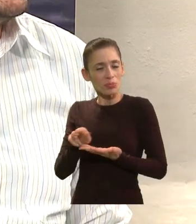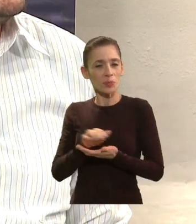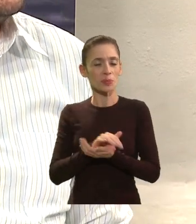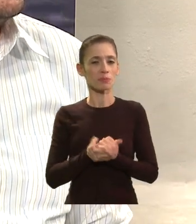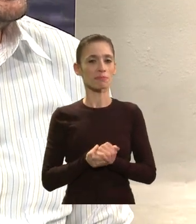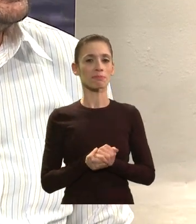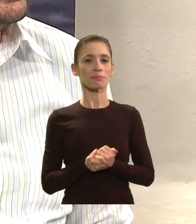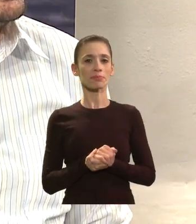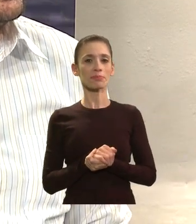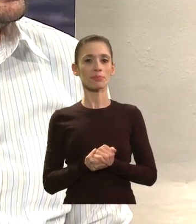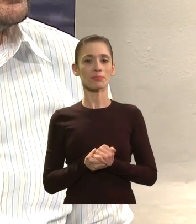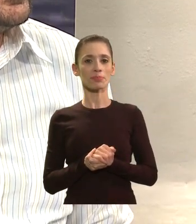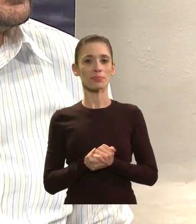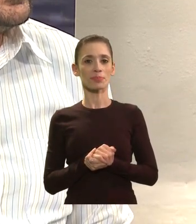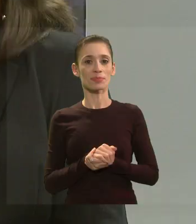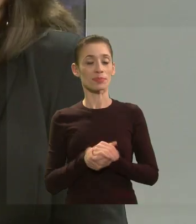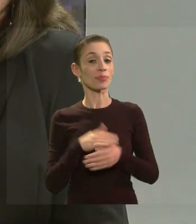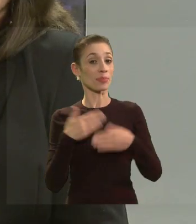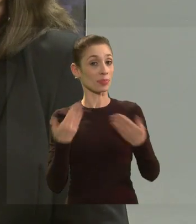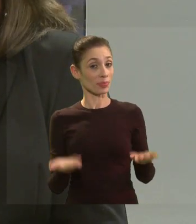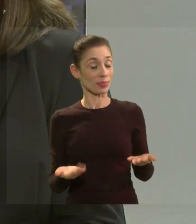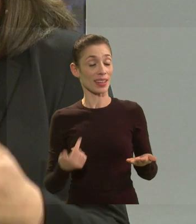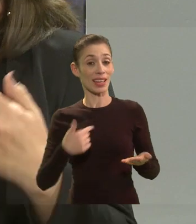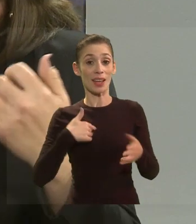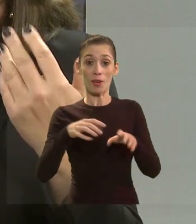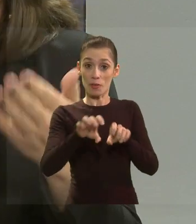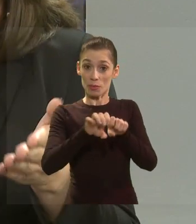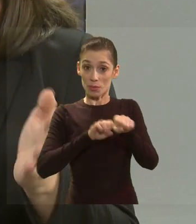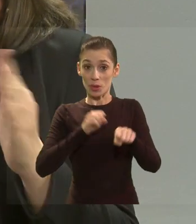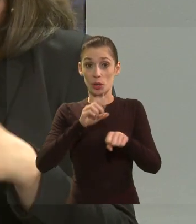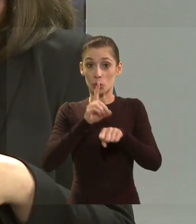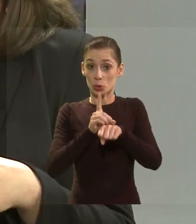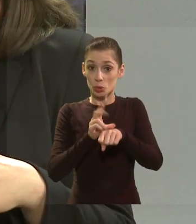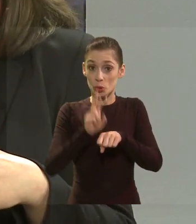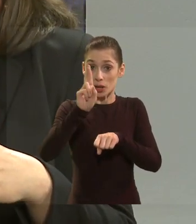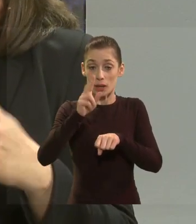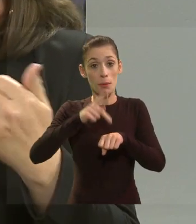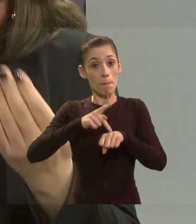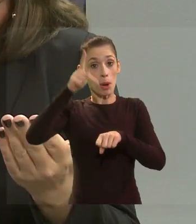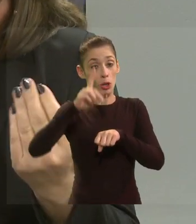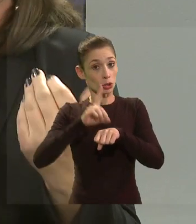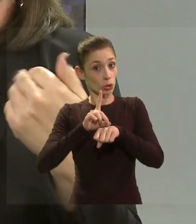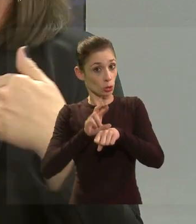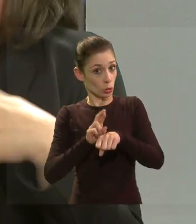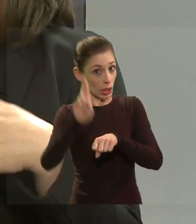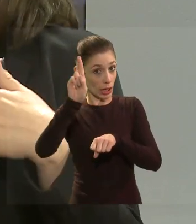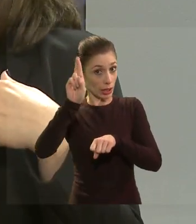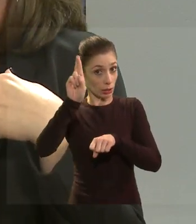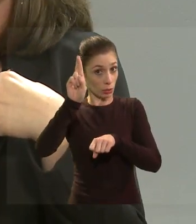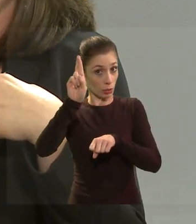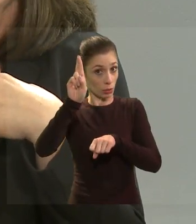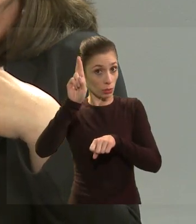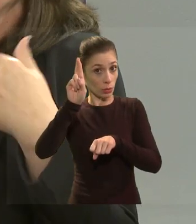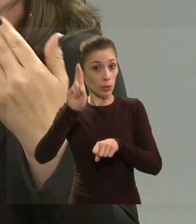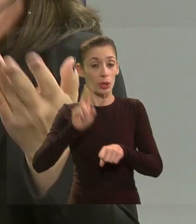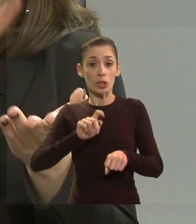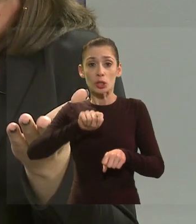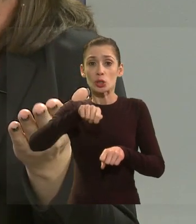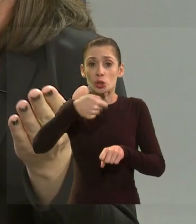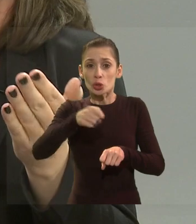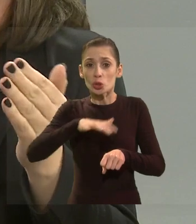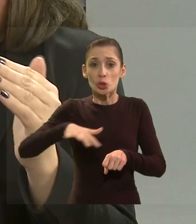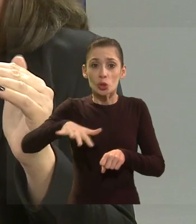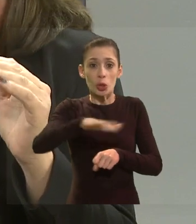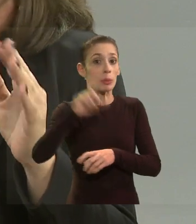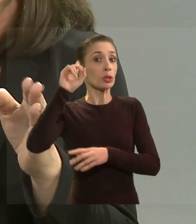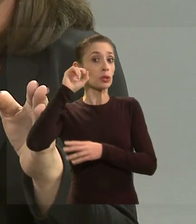sentido, né? Até, assim, a minha formação em termos de doutorado e pós-doutorado eu fiz depois do processo de surdocimento, então, para ver como